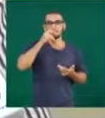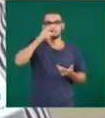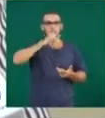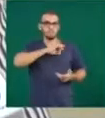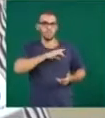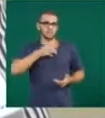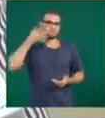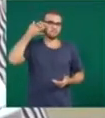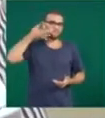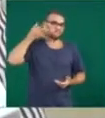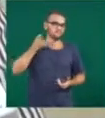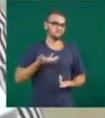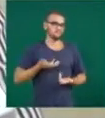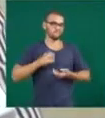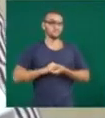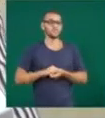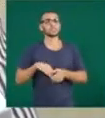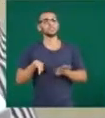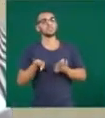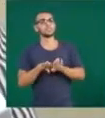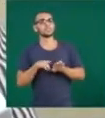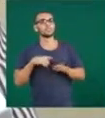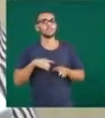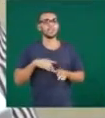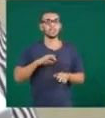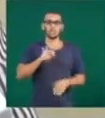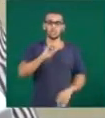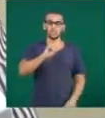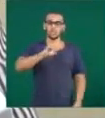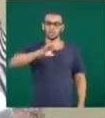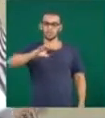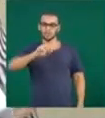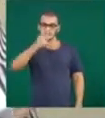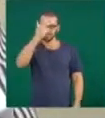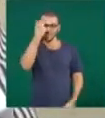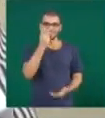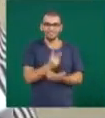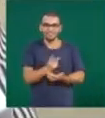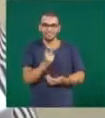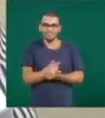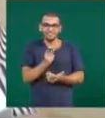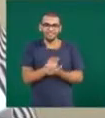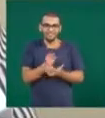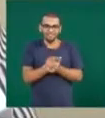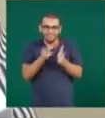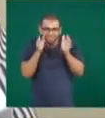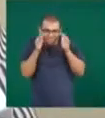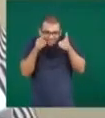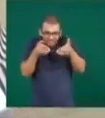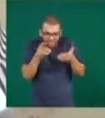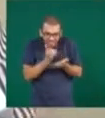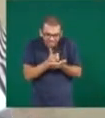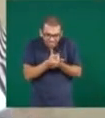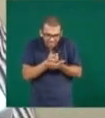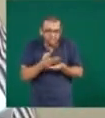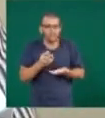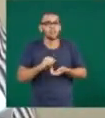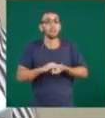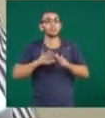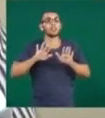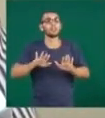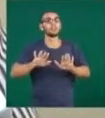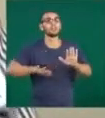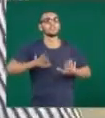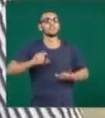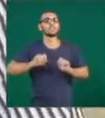é a ansiedade social, os transtornos obsessivos compulsivos. Então, o mais frequente em toda a população é o transtorno de